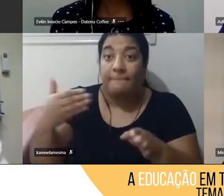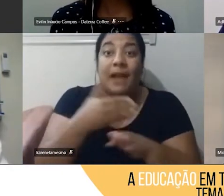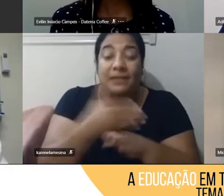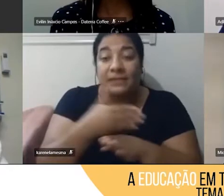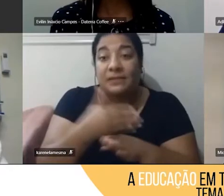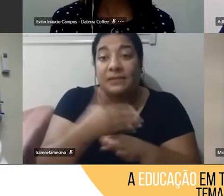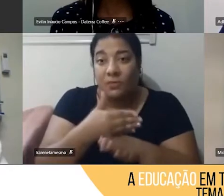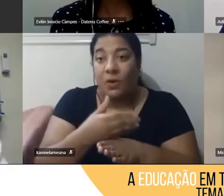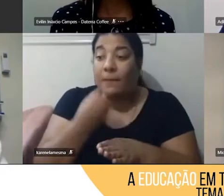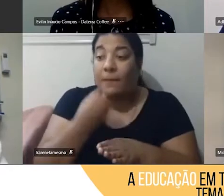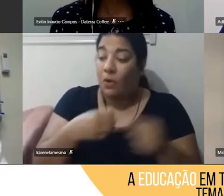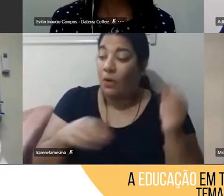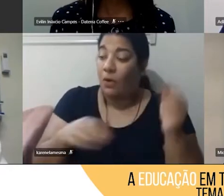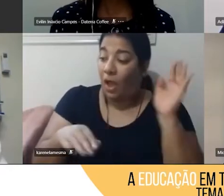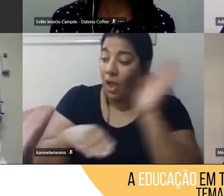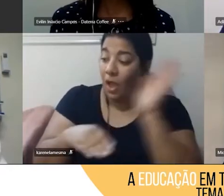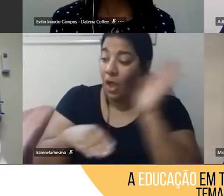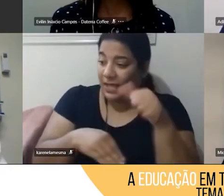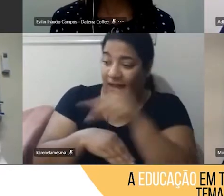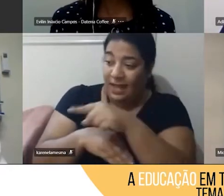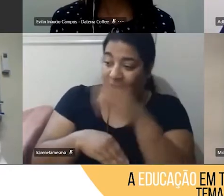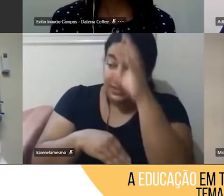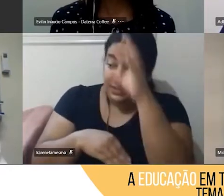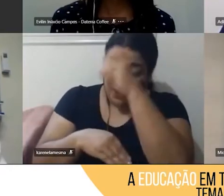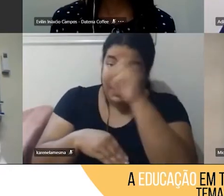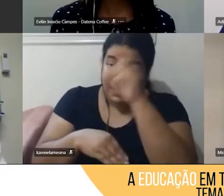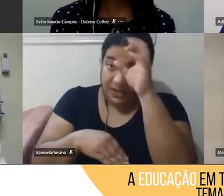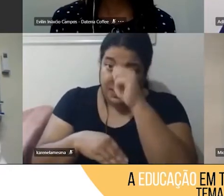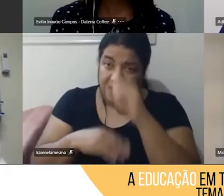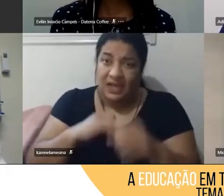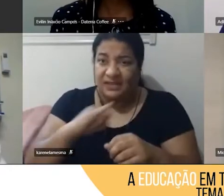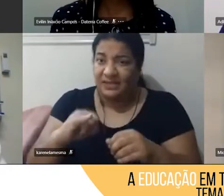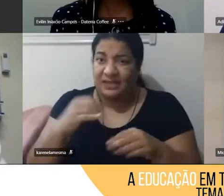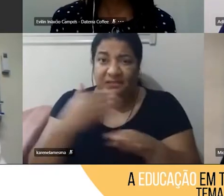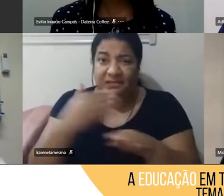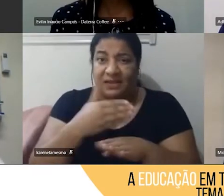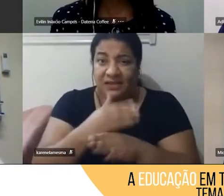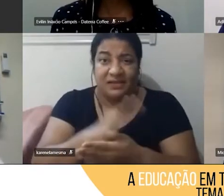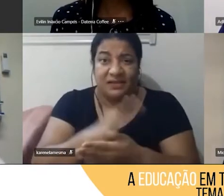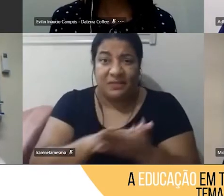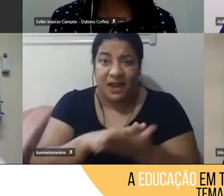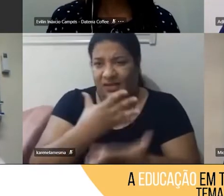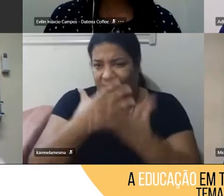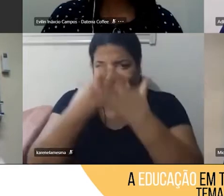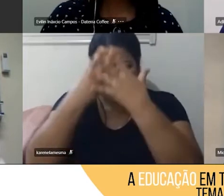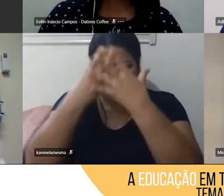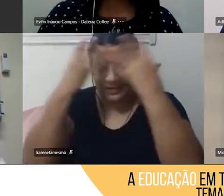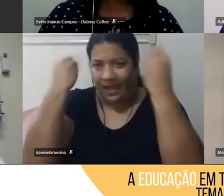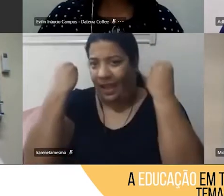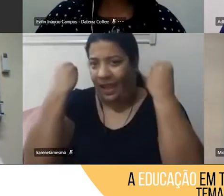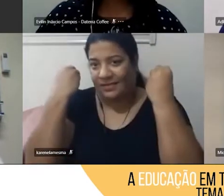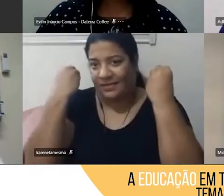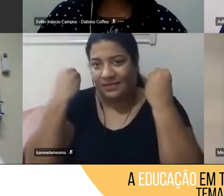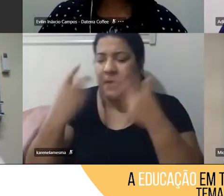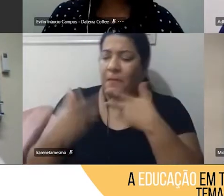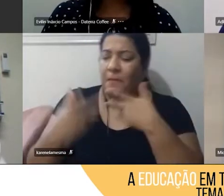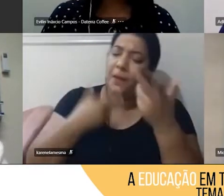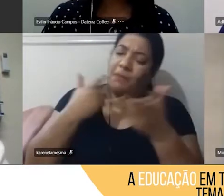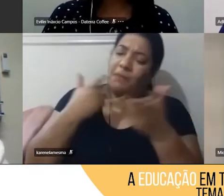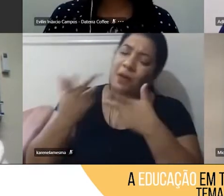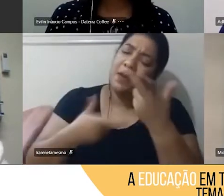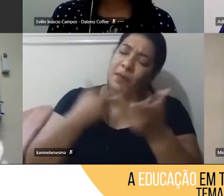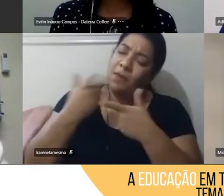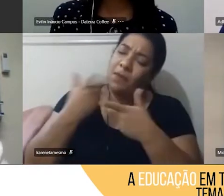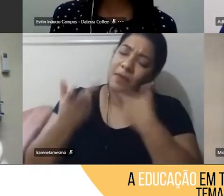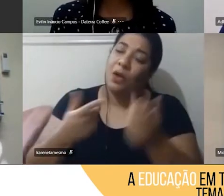aprenda, então tudo que eles não participam eles esquecem, começa a reparar, né, às vezes a gente fala alguma coisa, passa uma semana, além